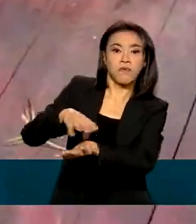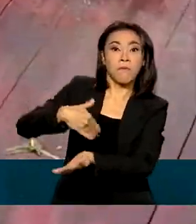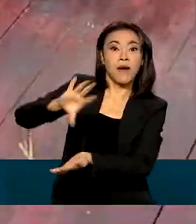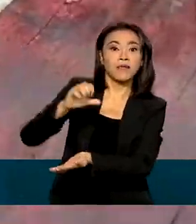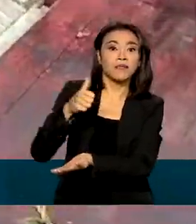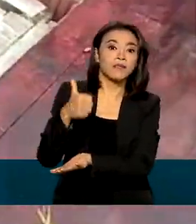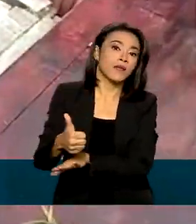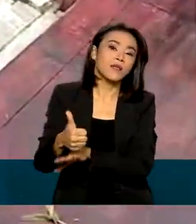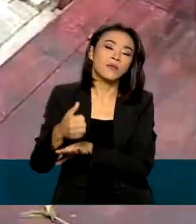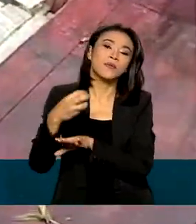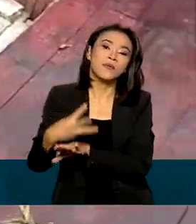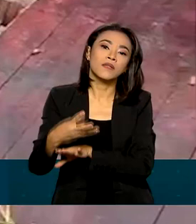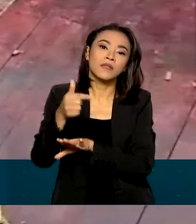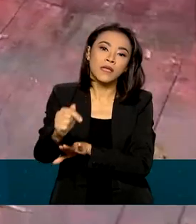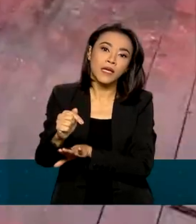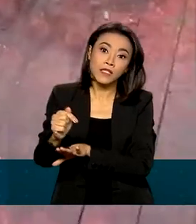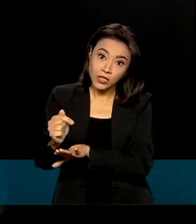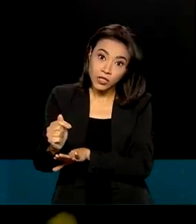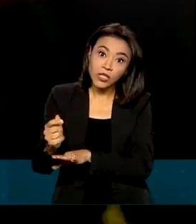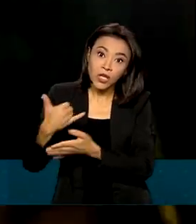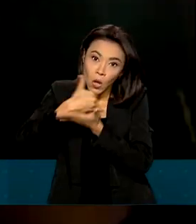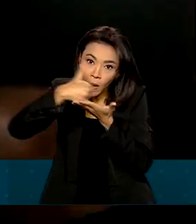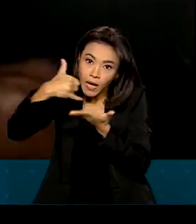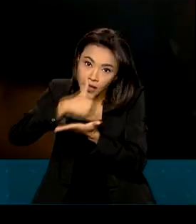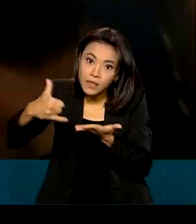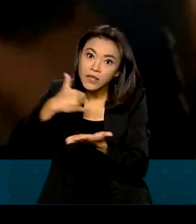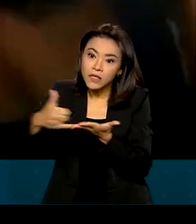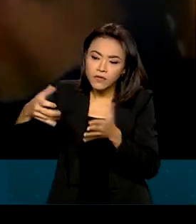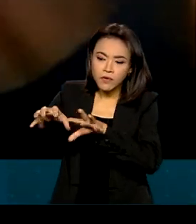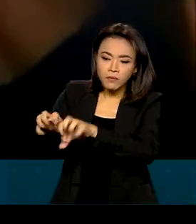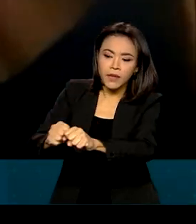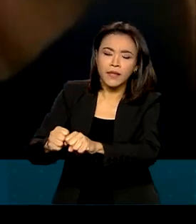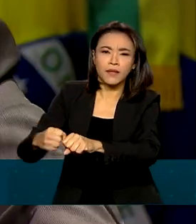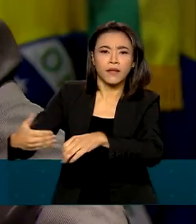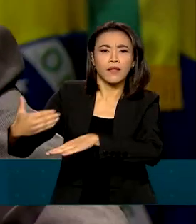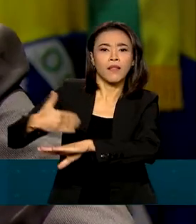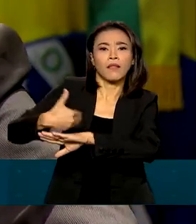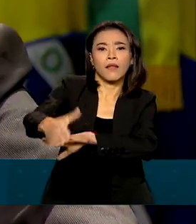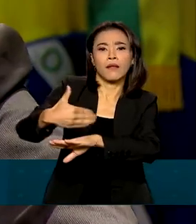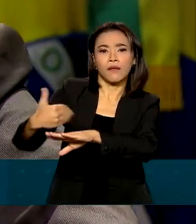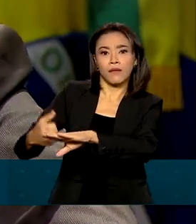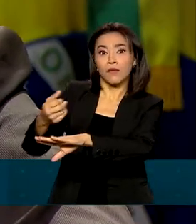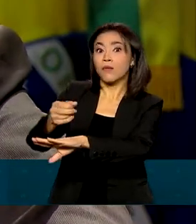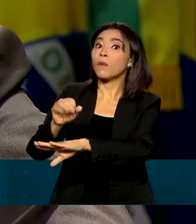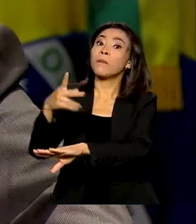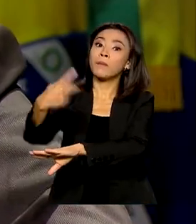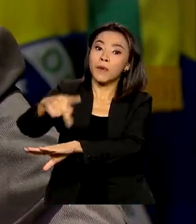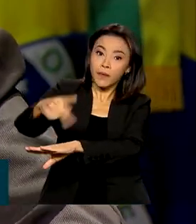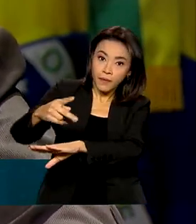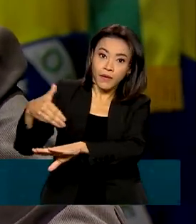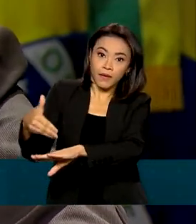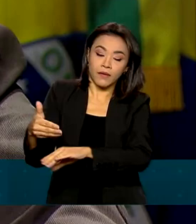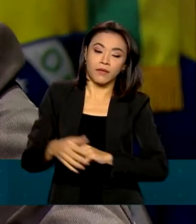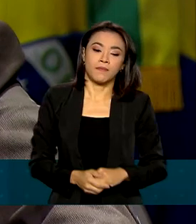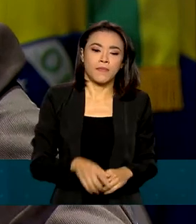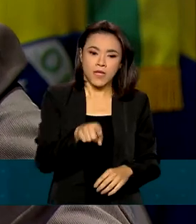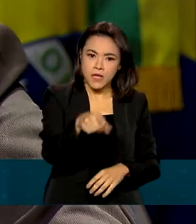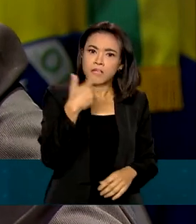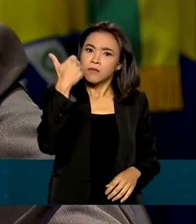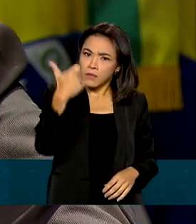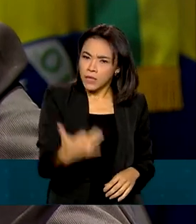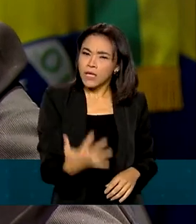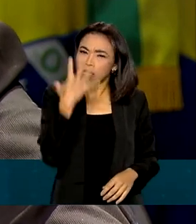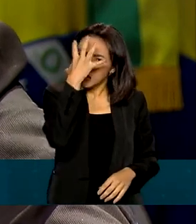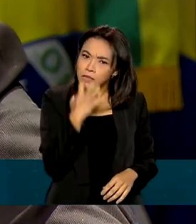toneladas de cocaína somente na fronteira com o Paraguai. Eu considero hoje um dos problemas mais sérios do país